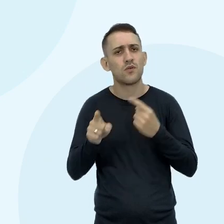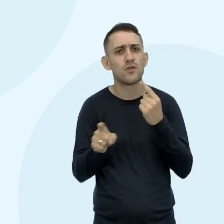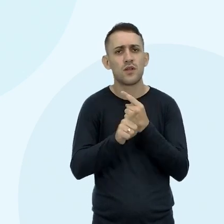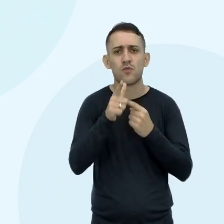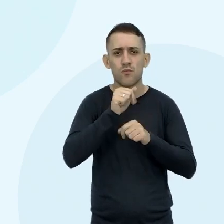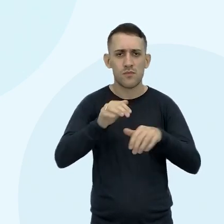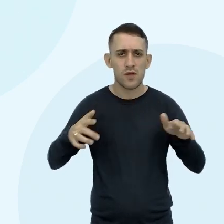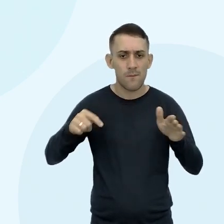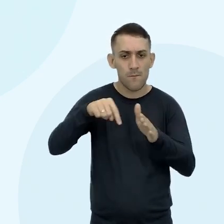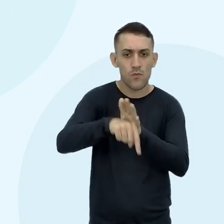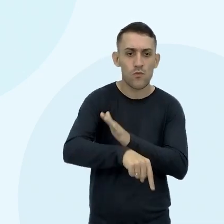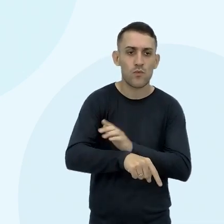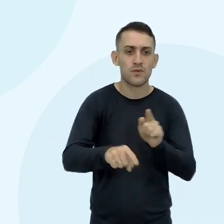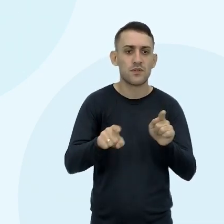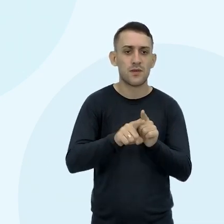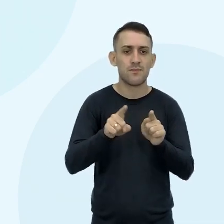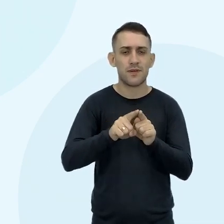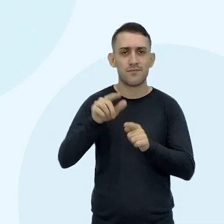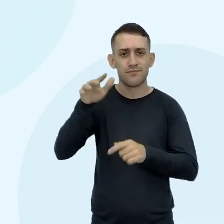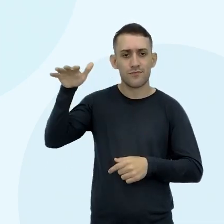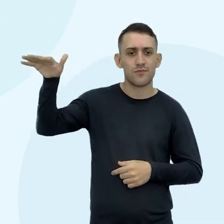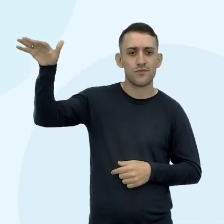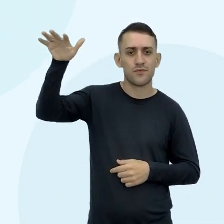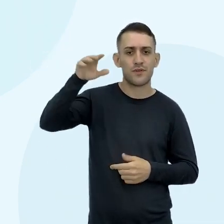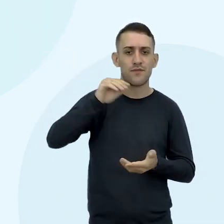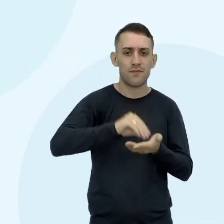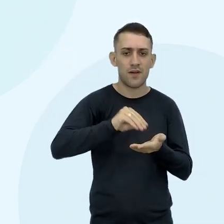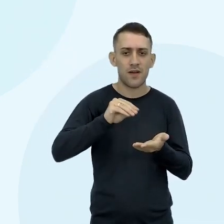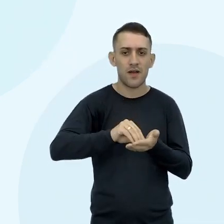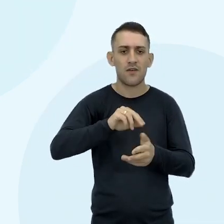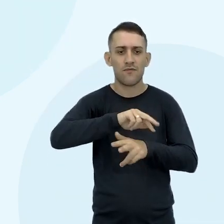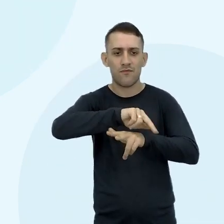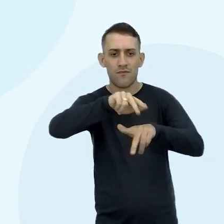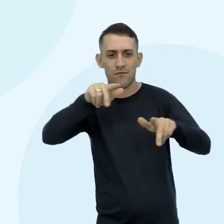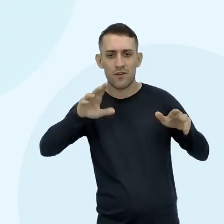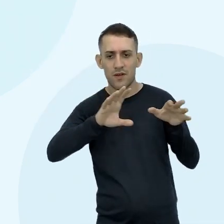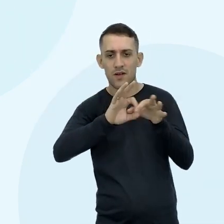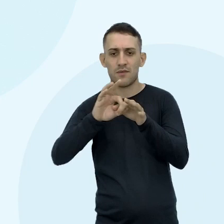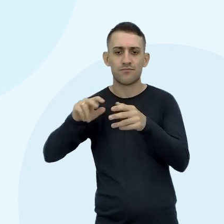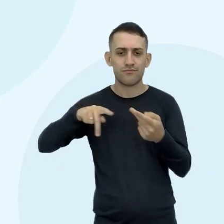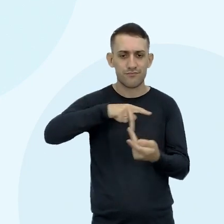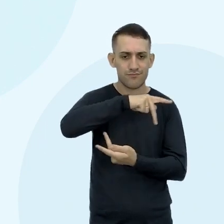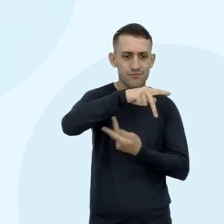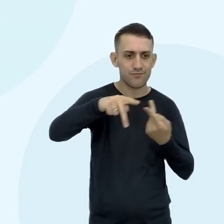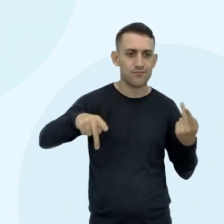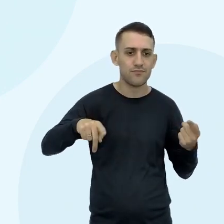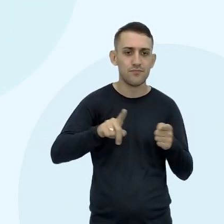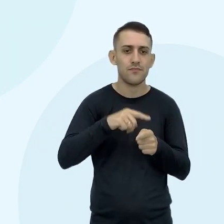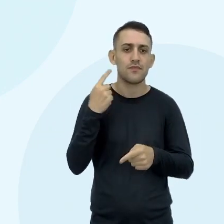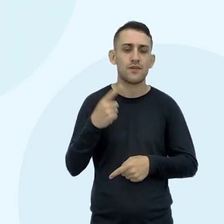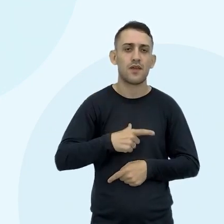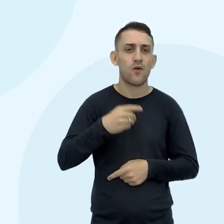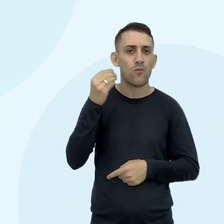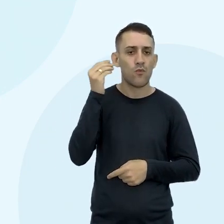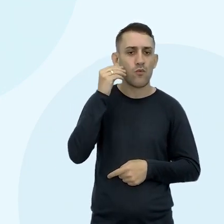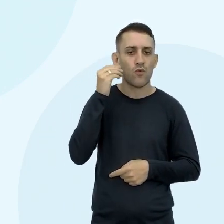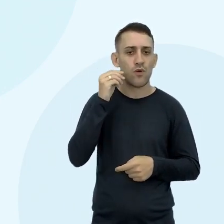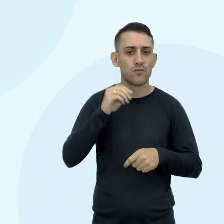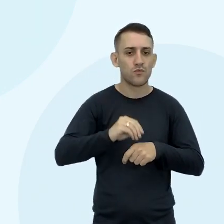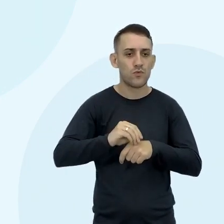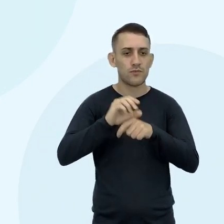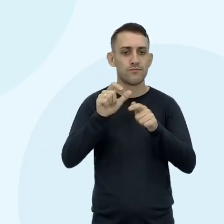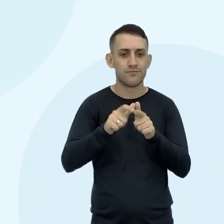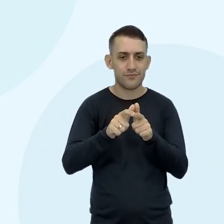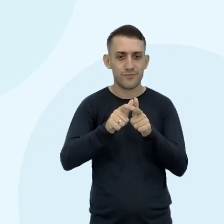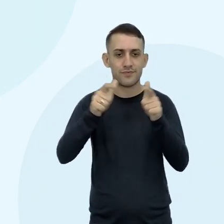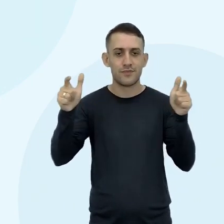No fundo do mar Em altitudes elevadas Na ausência de atmosfera E em outros contextos planetários Tivemos a oportunidade De ampliar e aprofundar Os